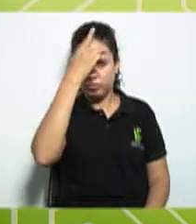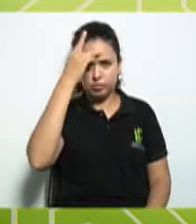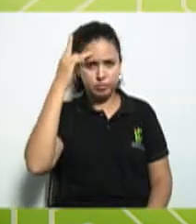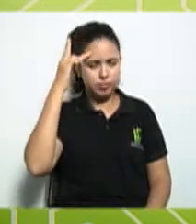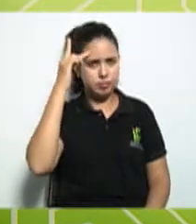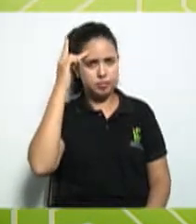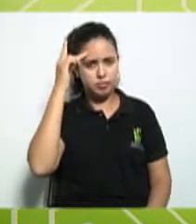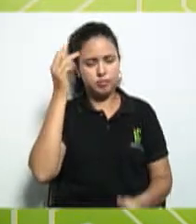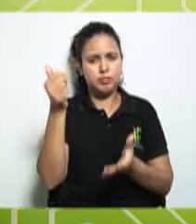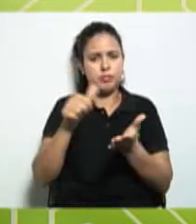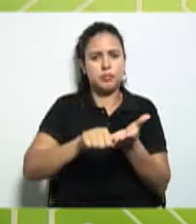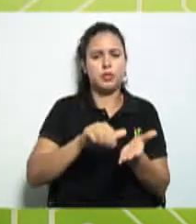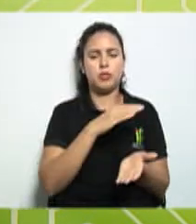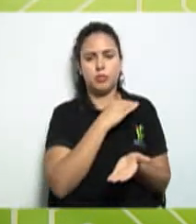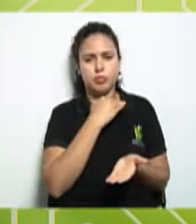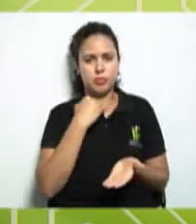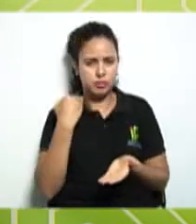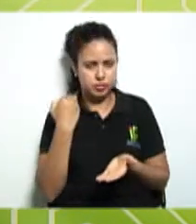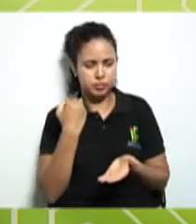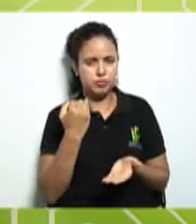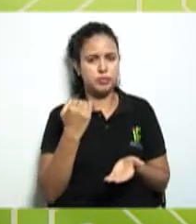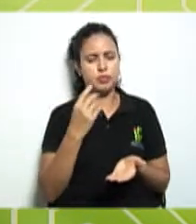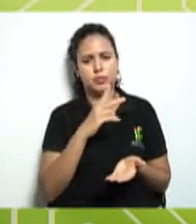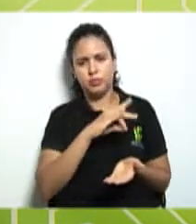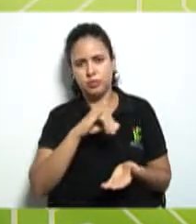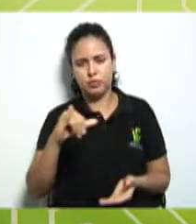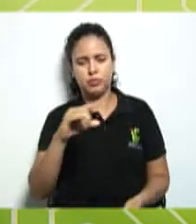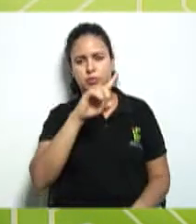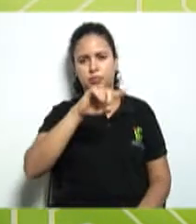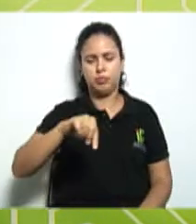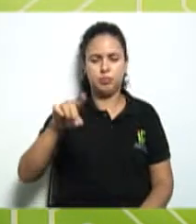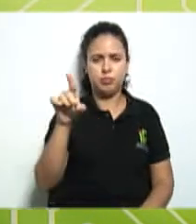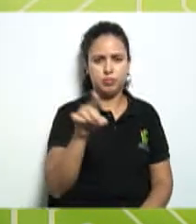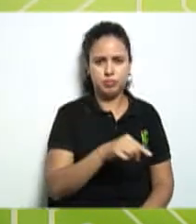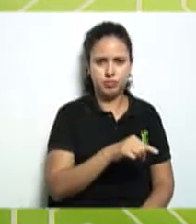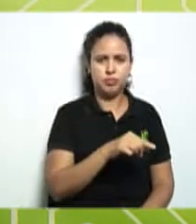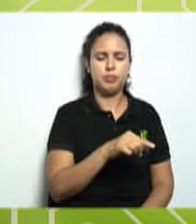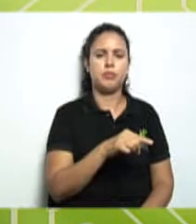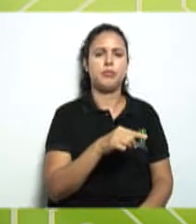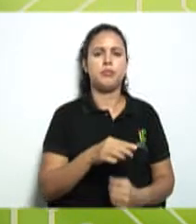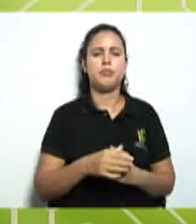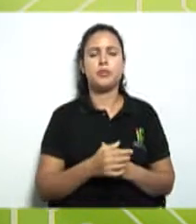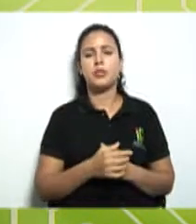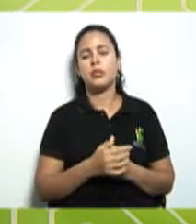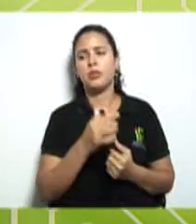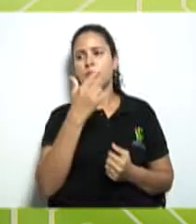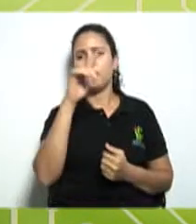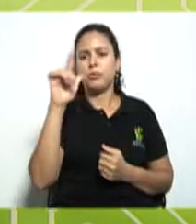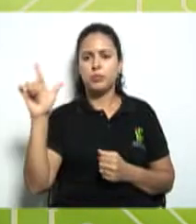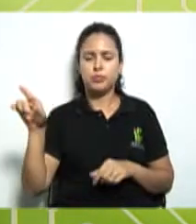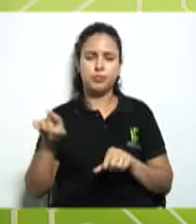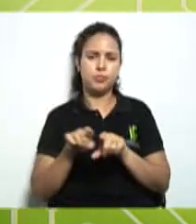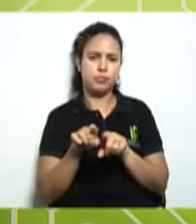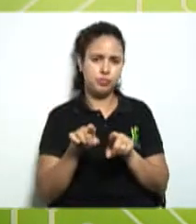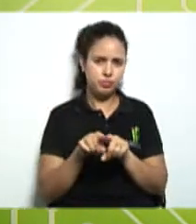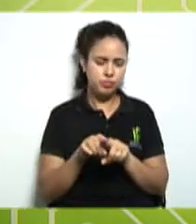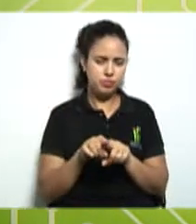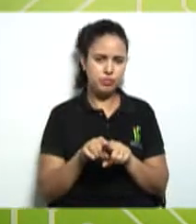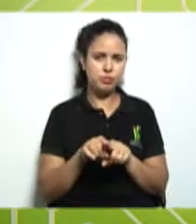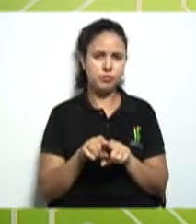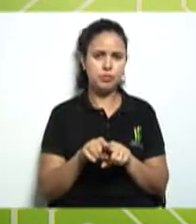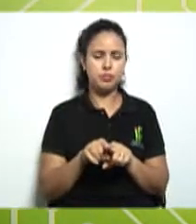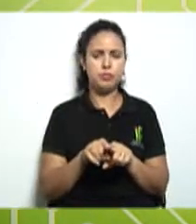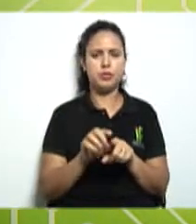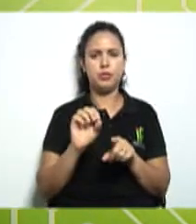automaticamente nesse momento aconteceu essas situações entre outras situações também né é